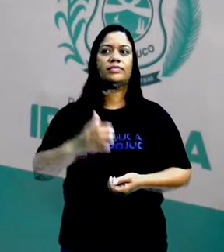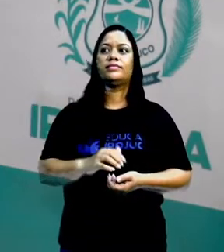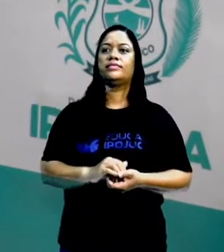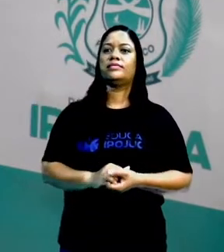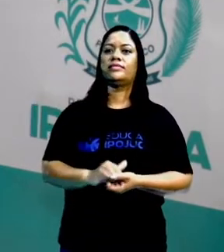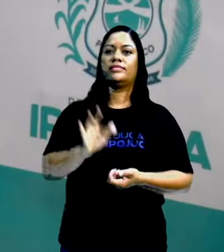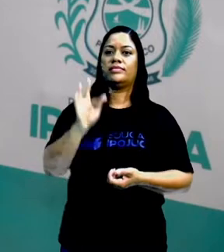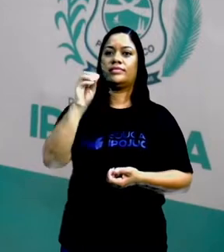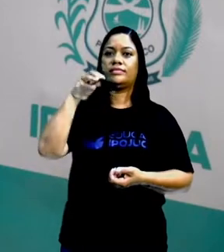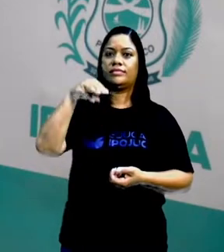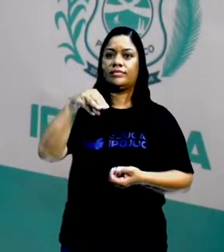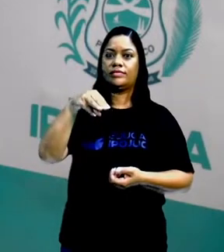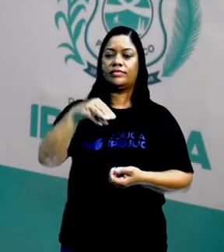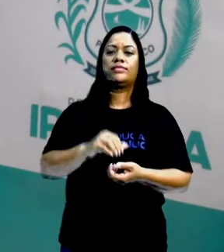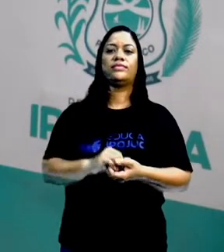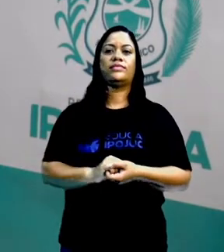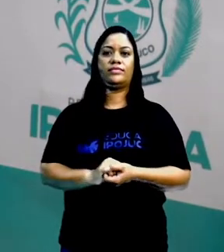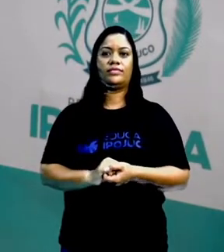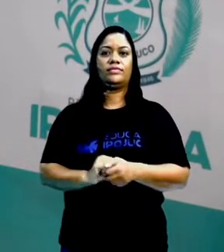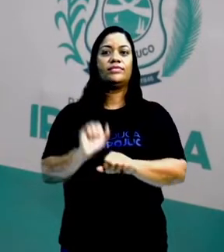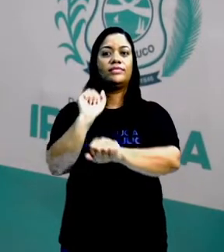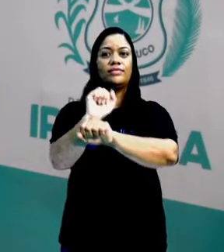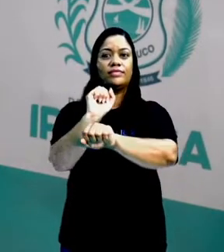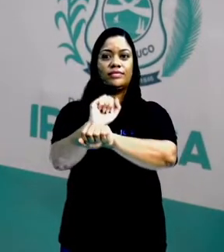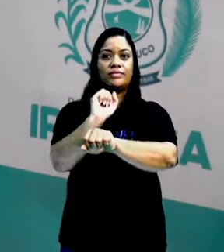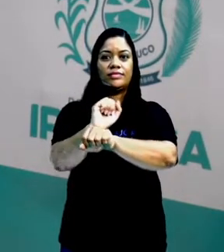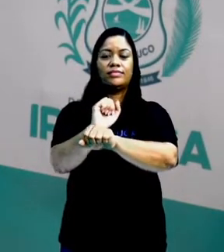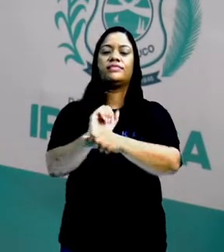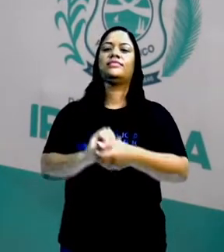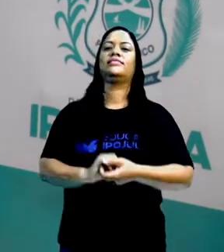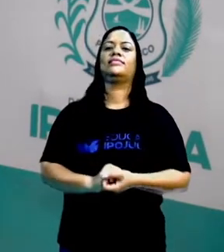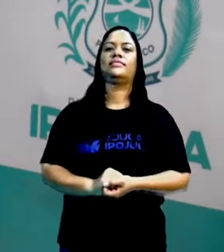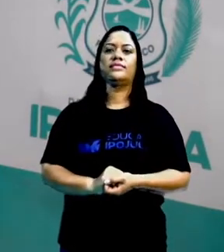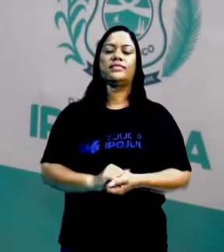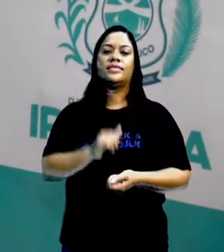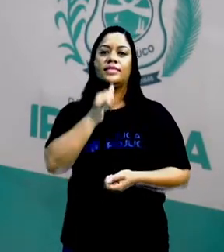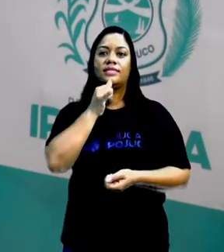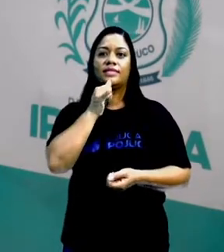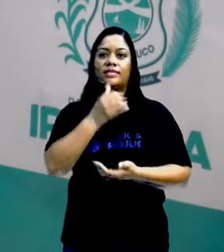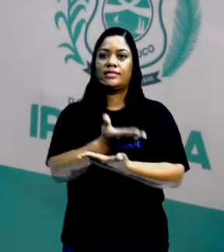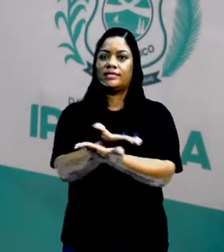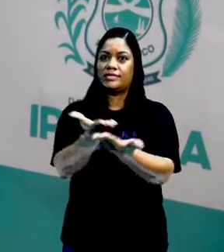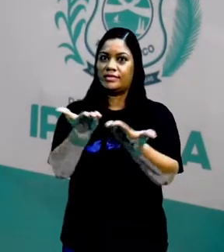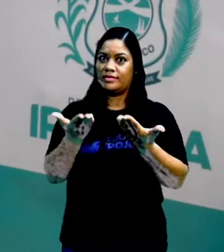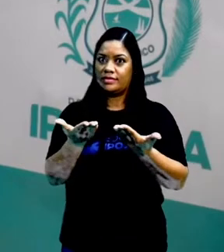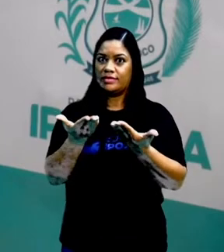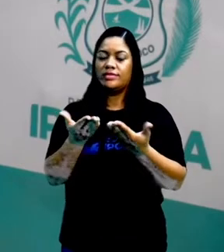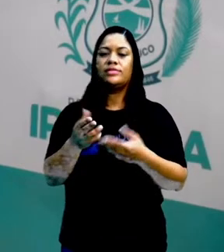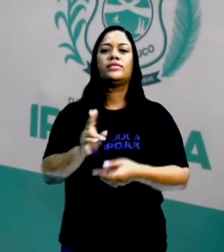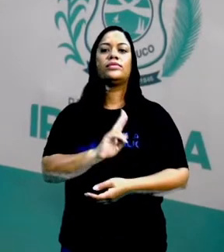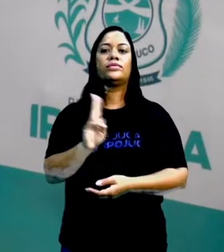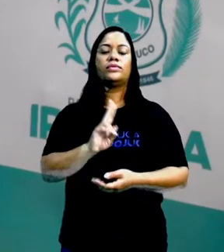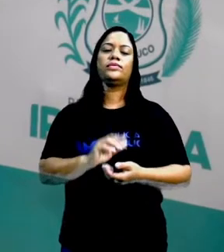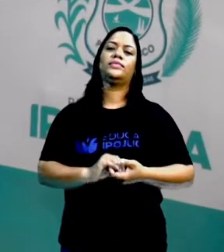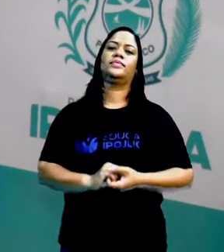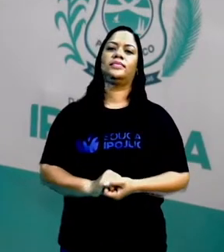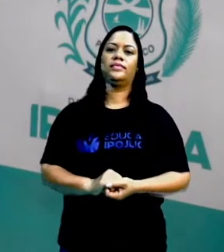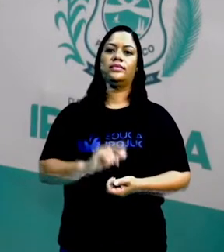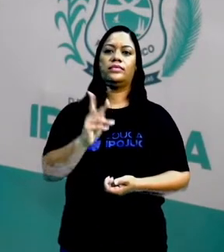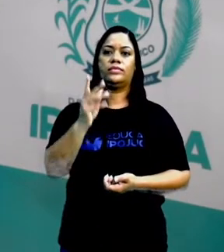Fofon, para representar o som de uma buzina. Então, esses exemplos que eu acabei de citar, nós chamamos de